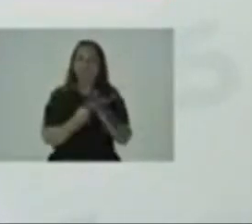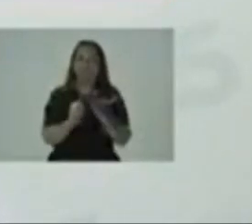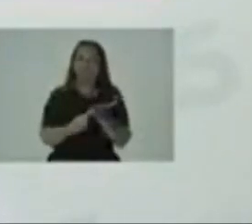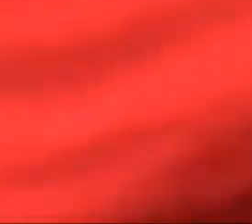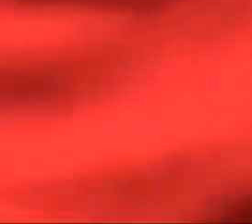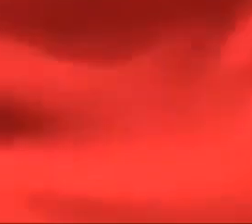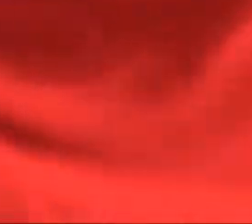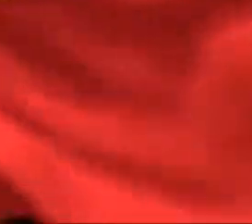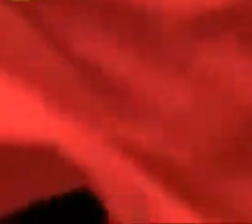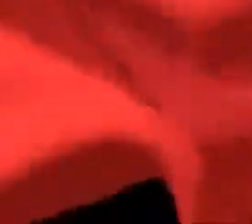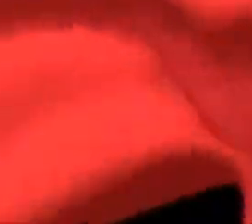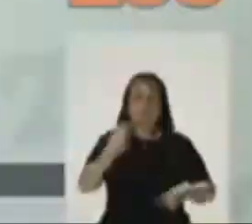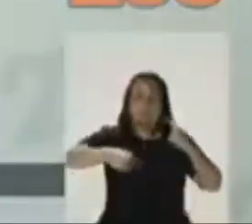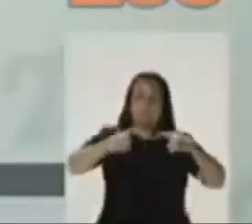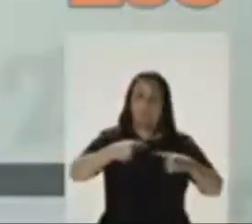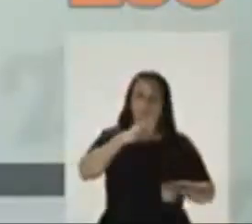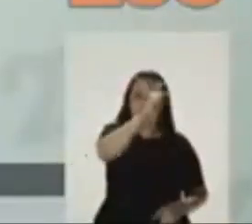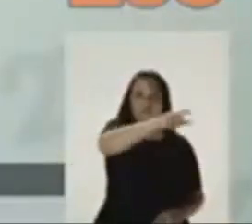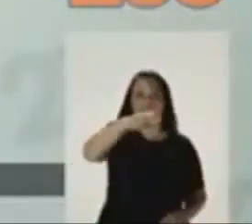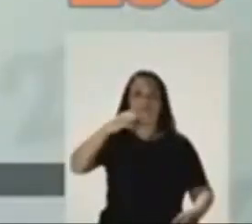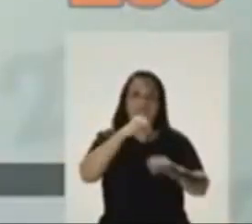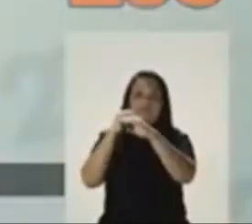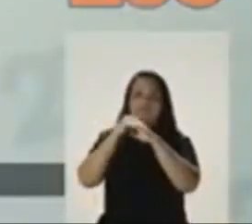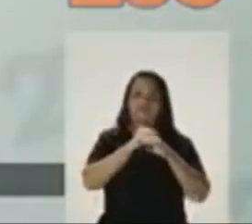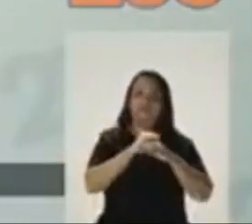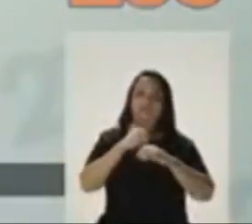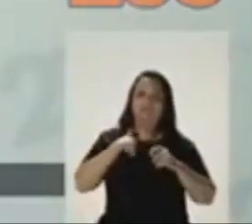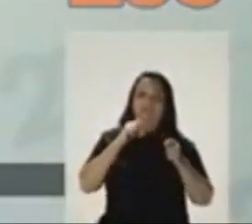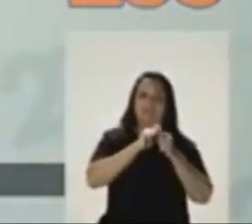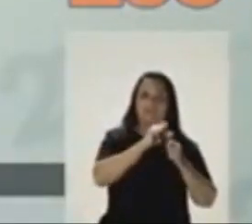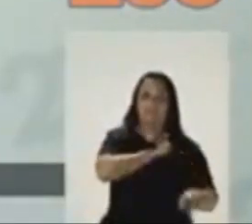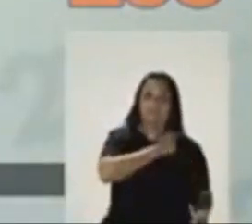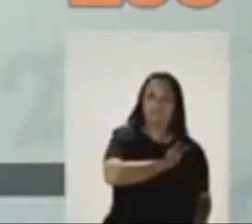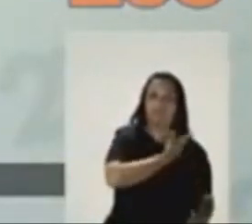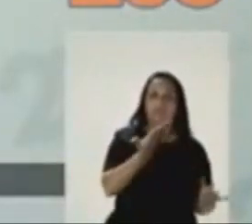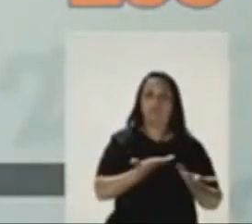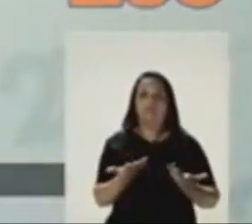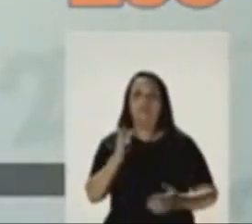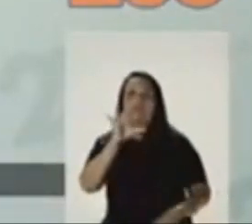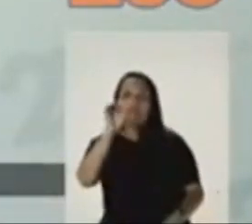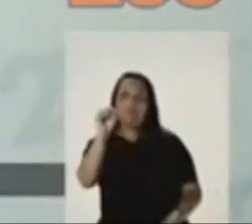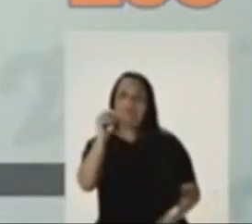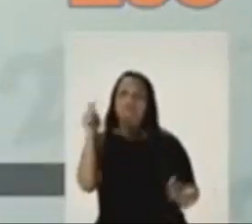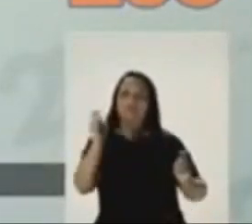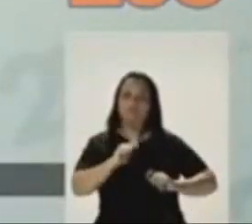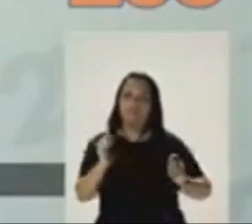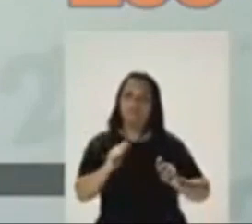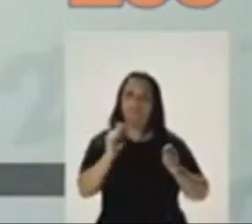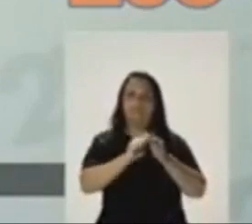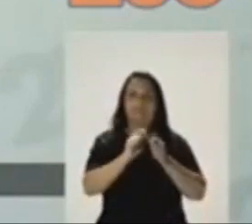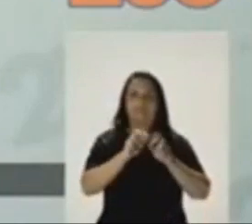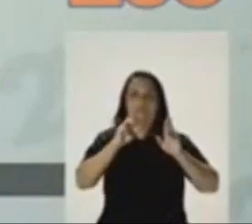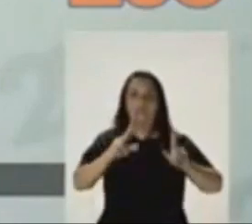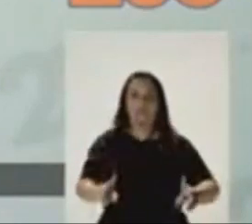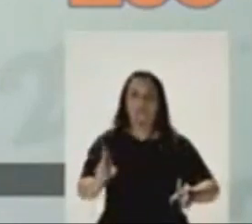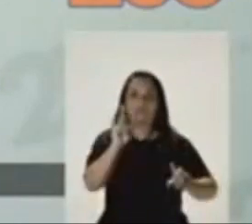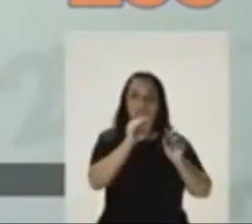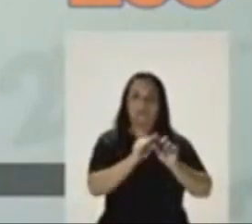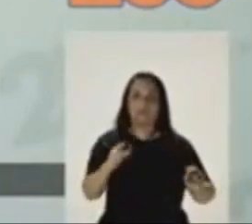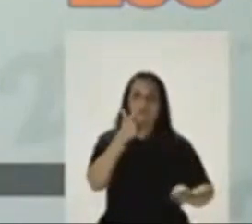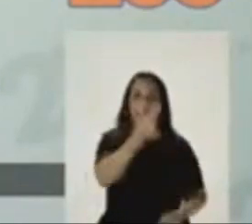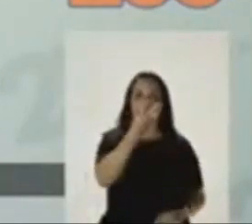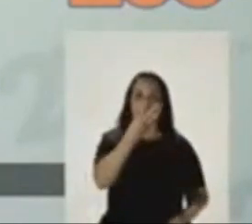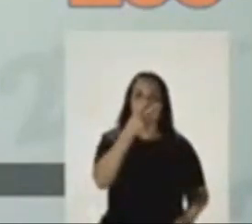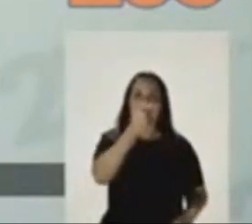todo o povo. Política e cidadania. Fiz por São Gonçalo. Quero fazer pelo Rio. É possível fazer diferente. De